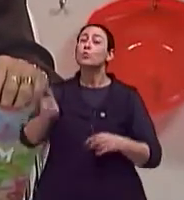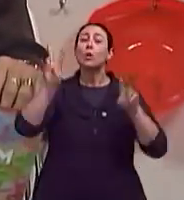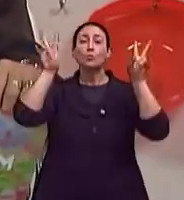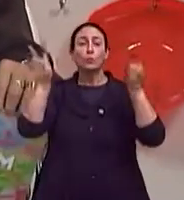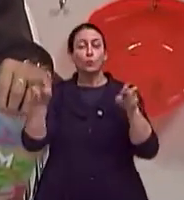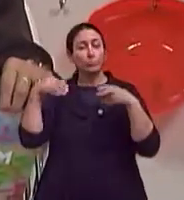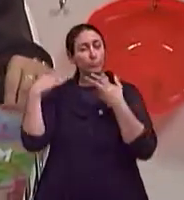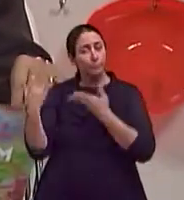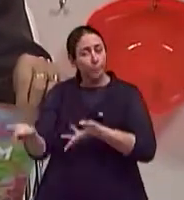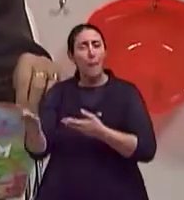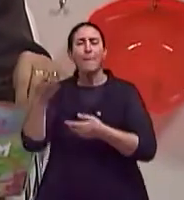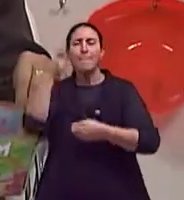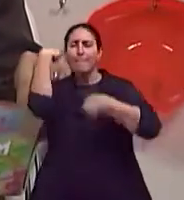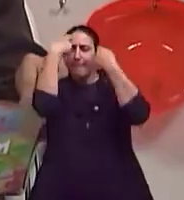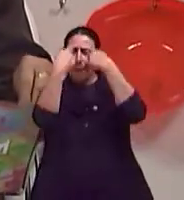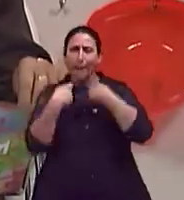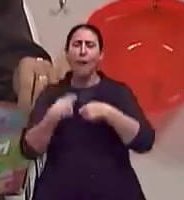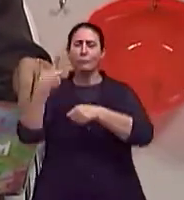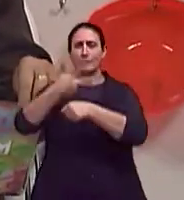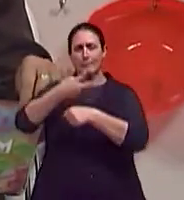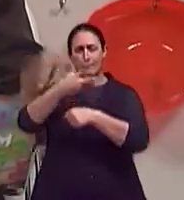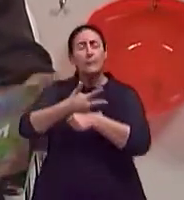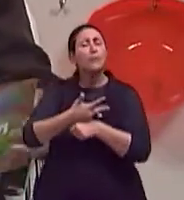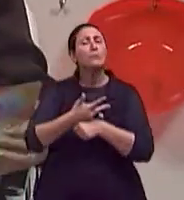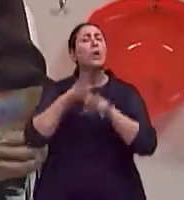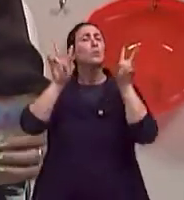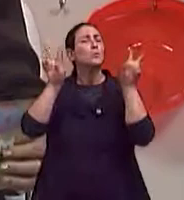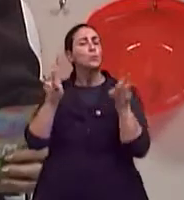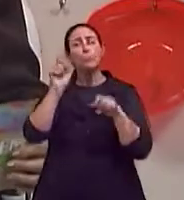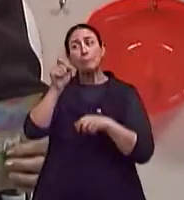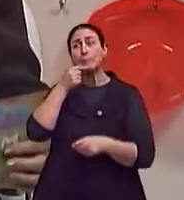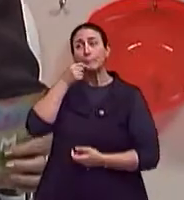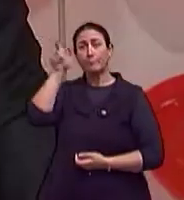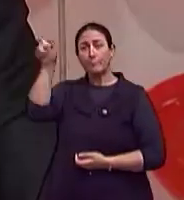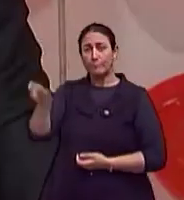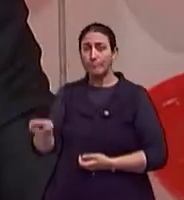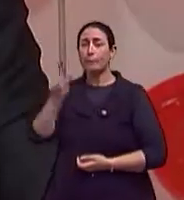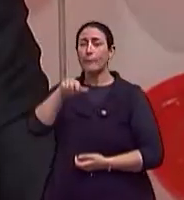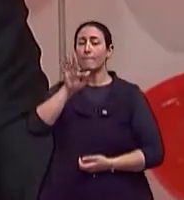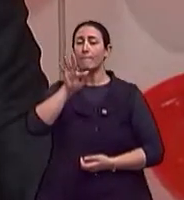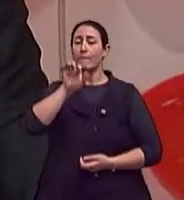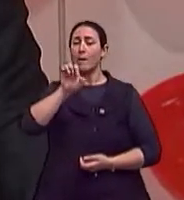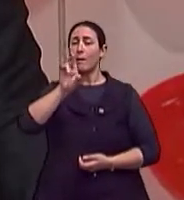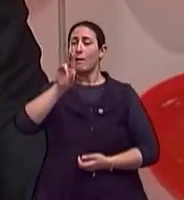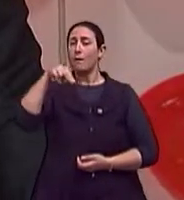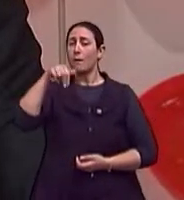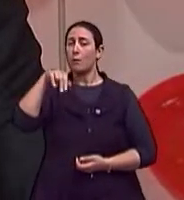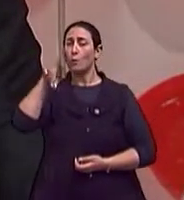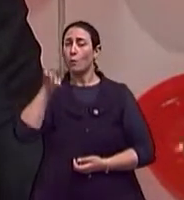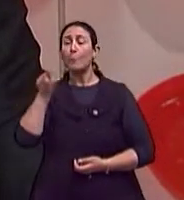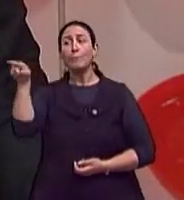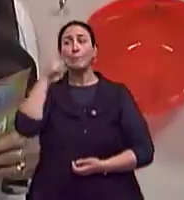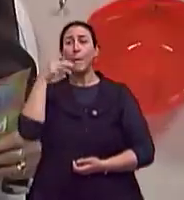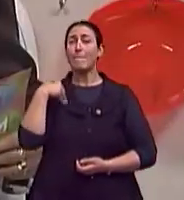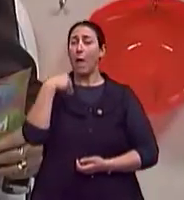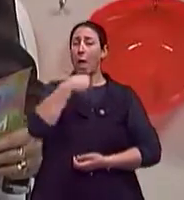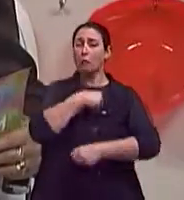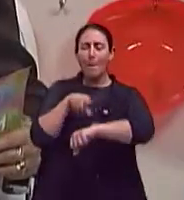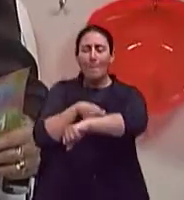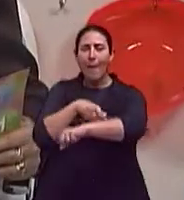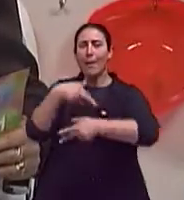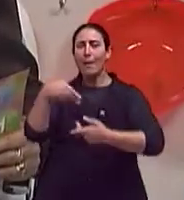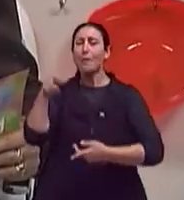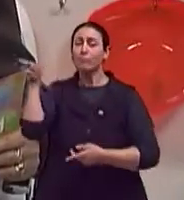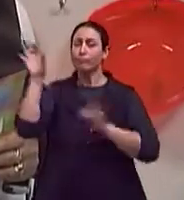no estúdio sobre maquiagem na terceira idade com o médico dermatologista Fernando Guimarães. E agora a gente vai